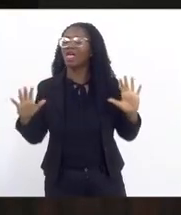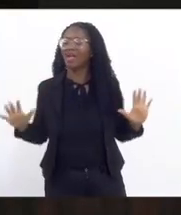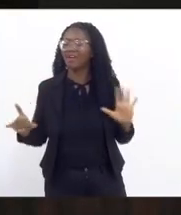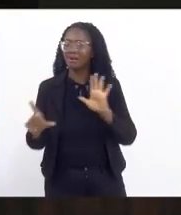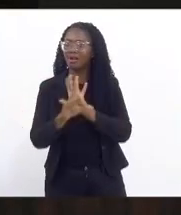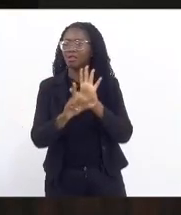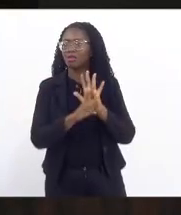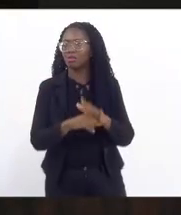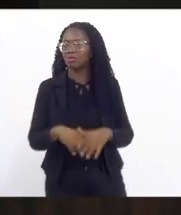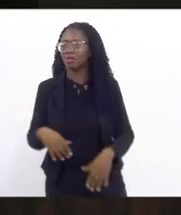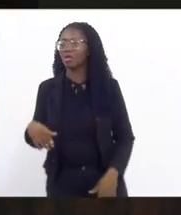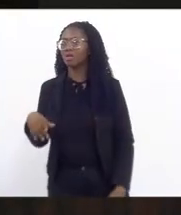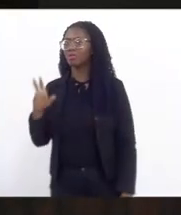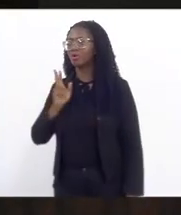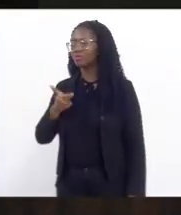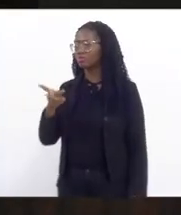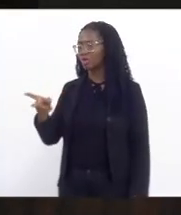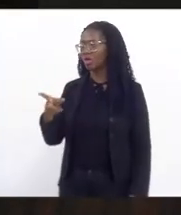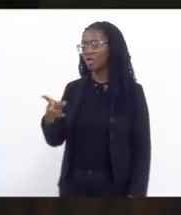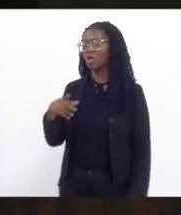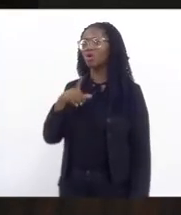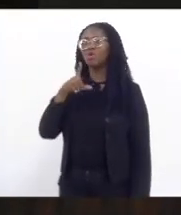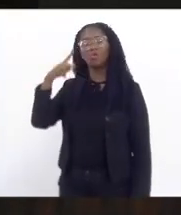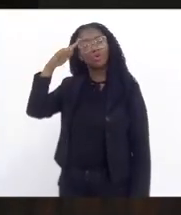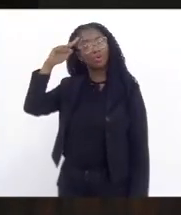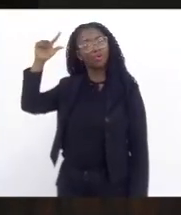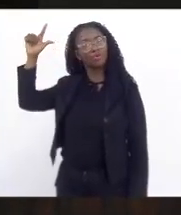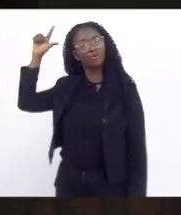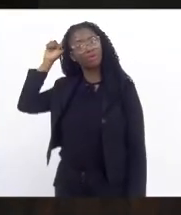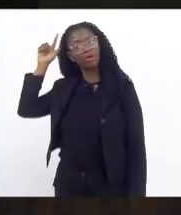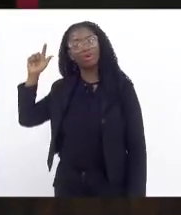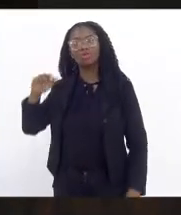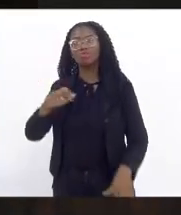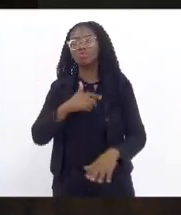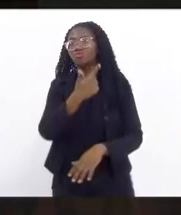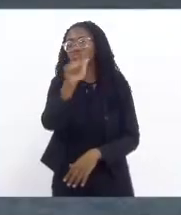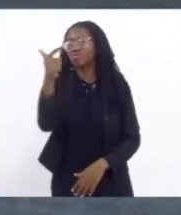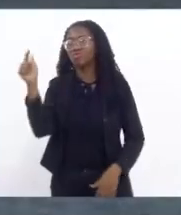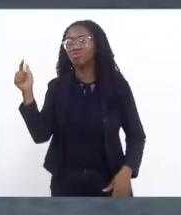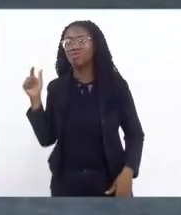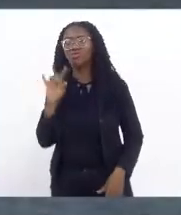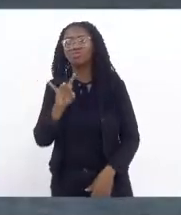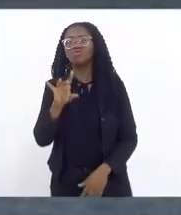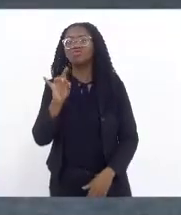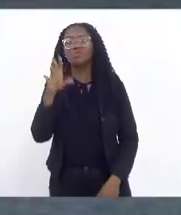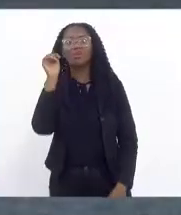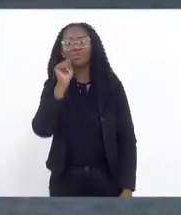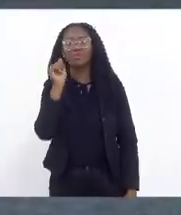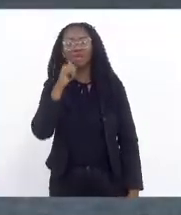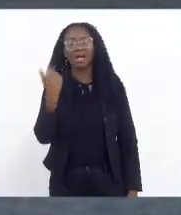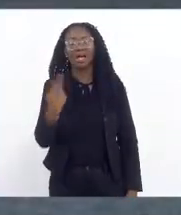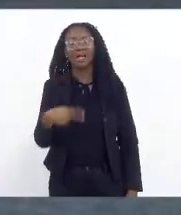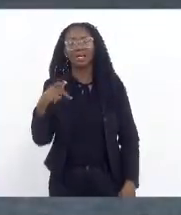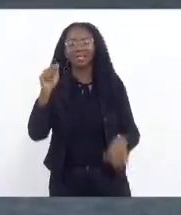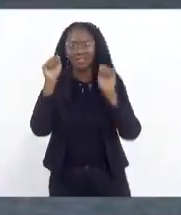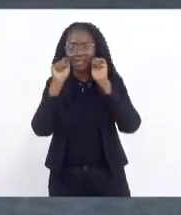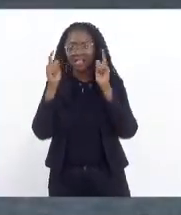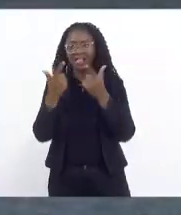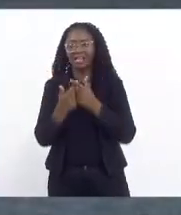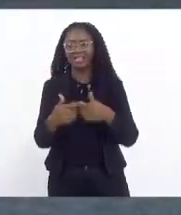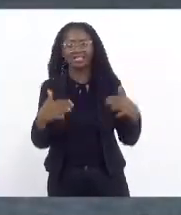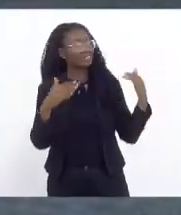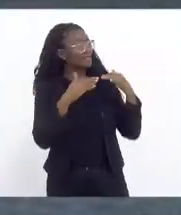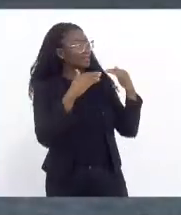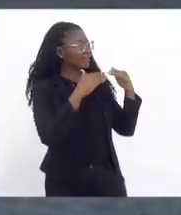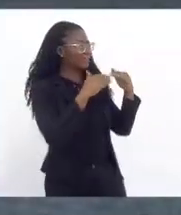legislatura vai permanecer o deputado Luiz Paulo o restante todos serão deputadas nessa assembleia muito acordo muito